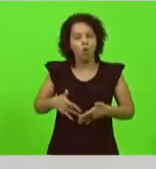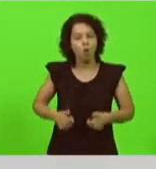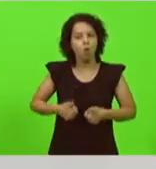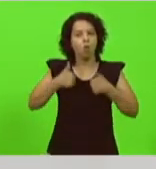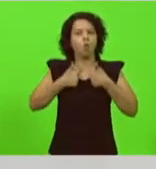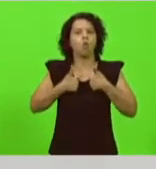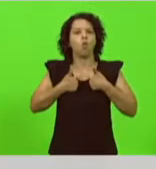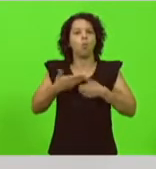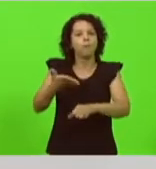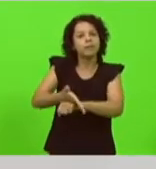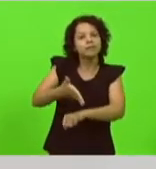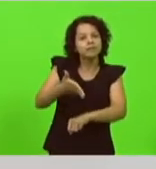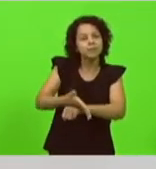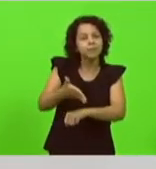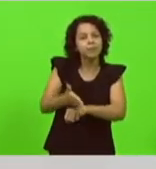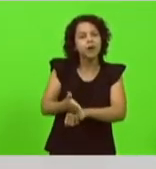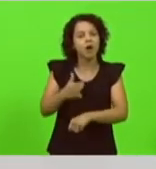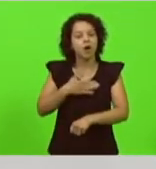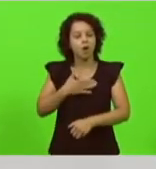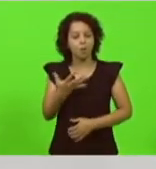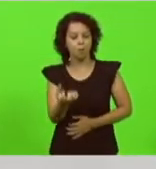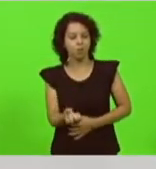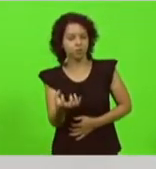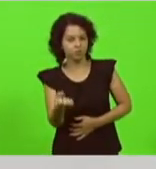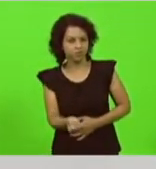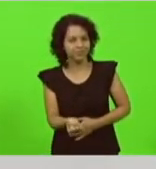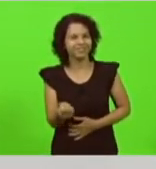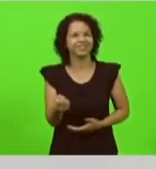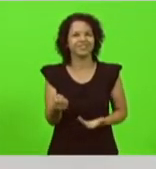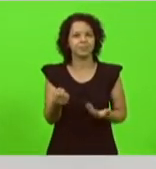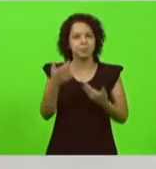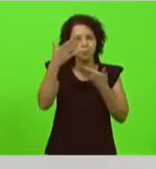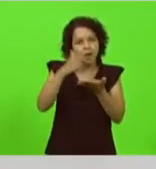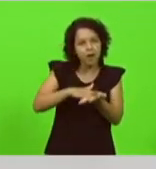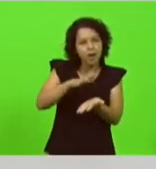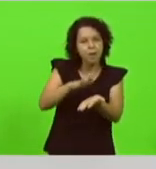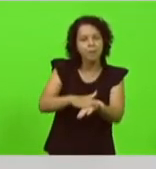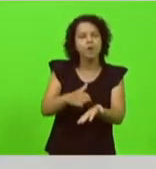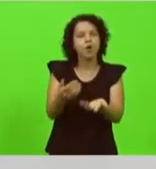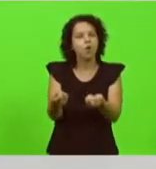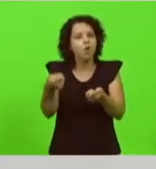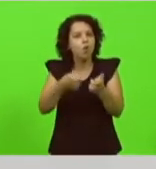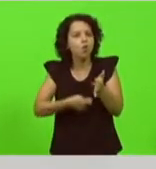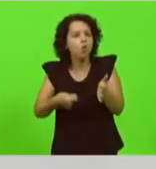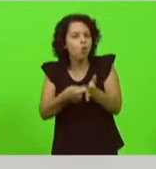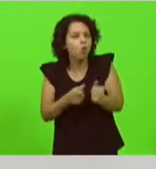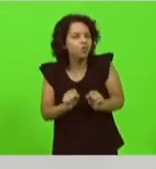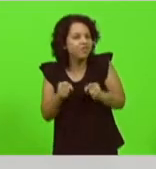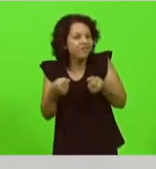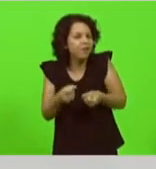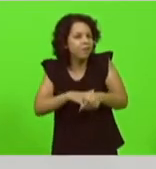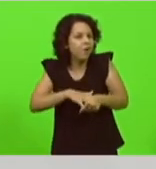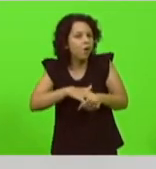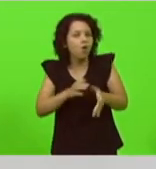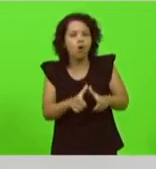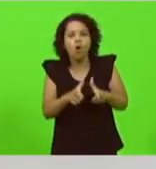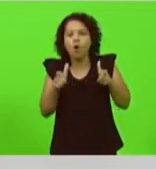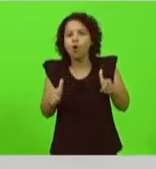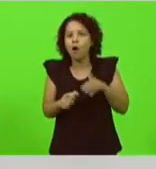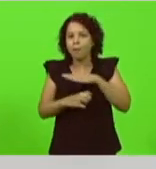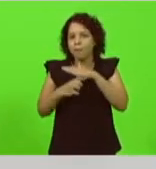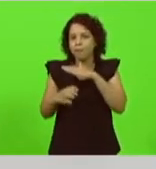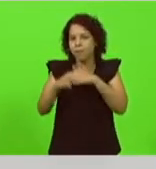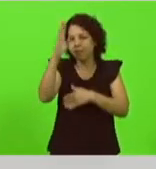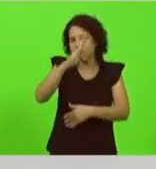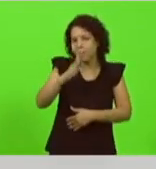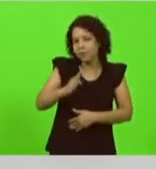até a minha aposentadoria. Parabéns, companheiro, pela luta na defesa da maior empresa brasileira e da soberania nacional,